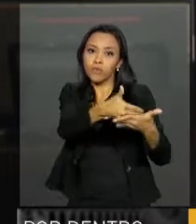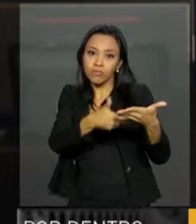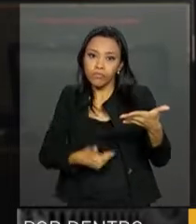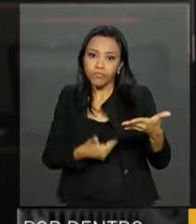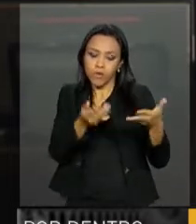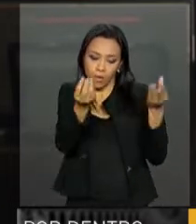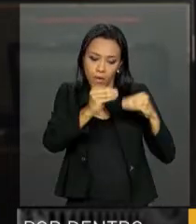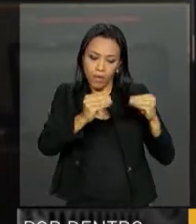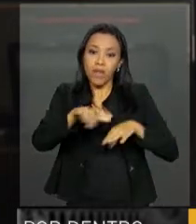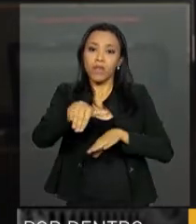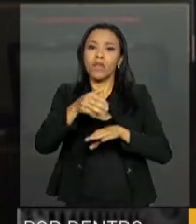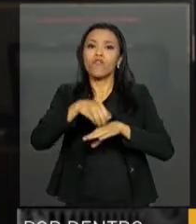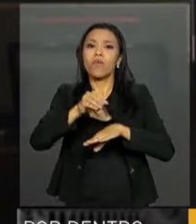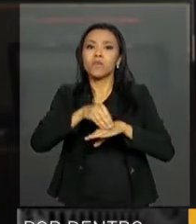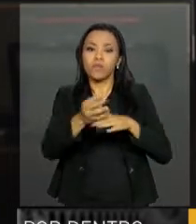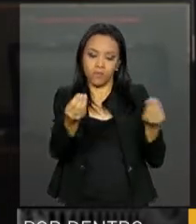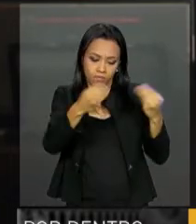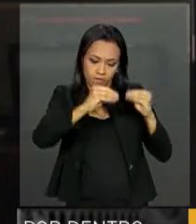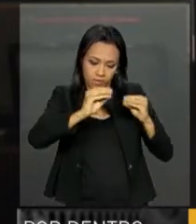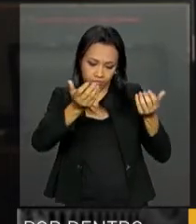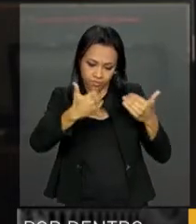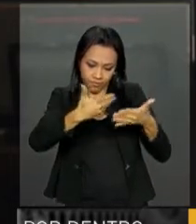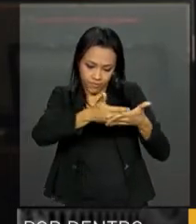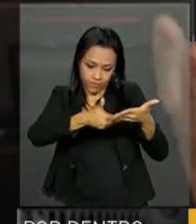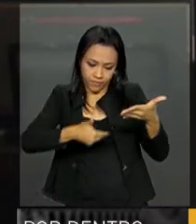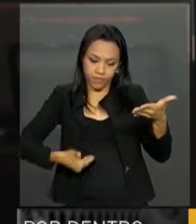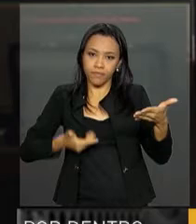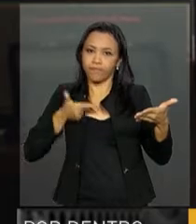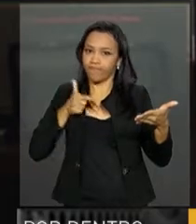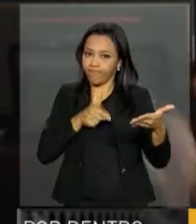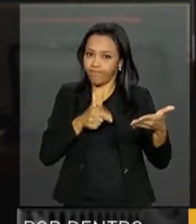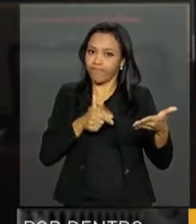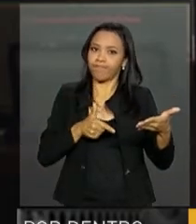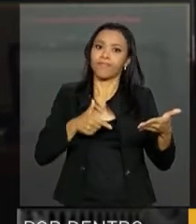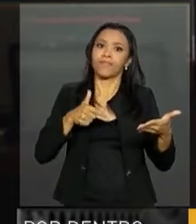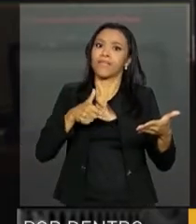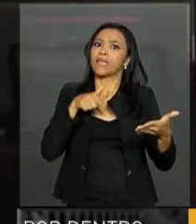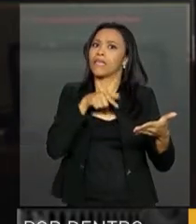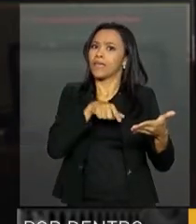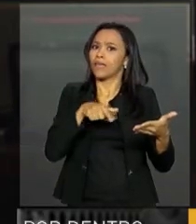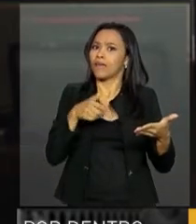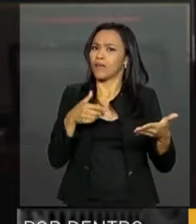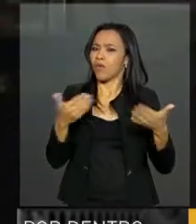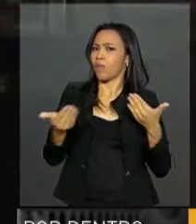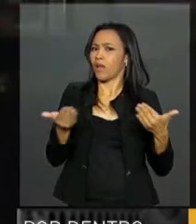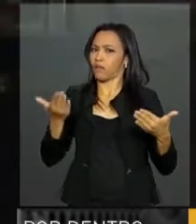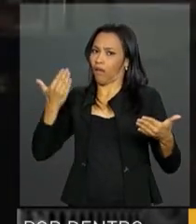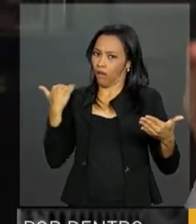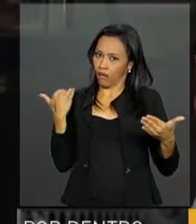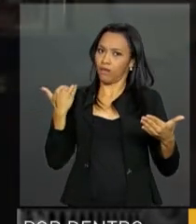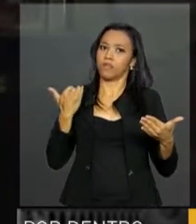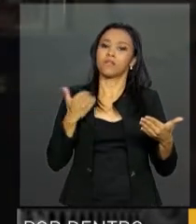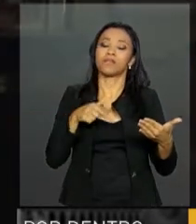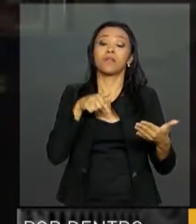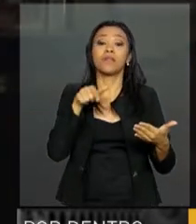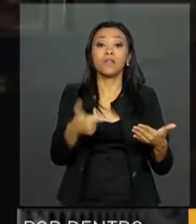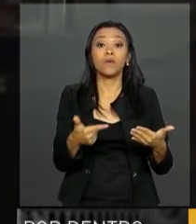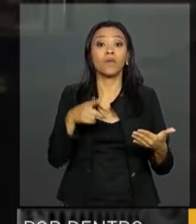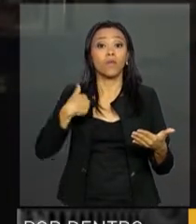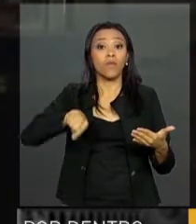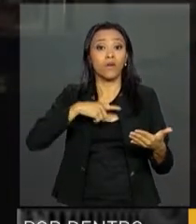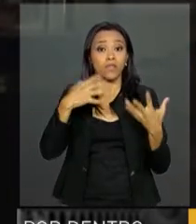um batimento de informações bem maior, cinco vezes maior do que se tinha antes. E estamos agora